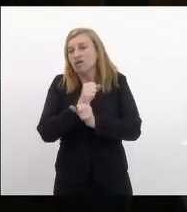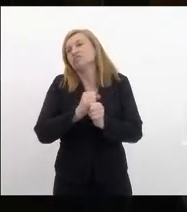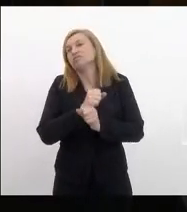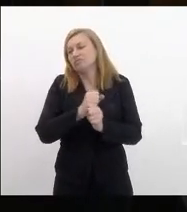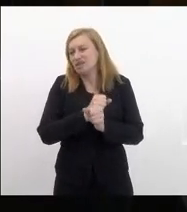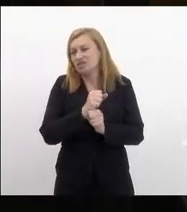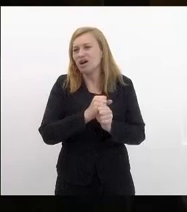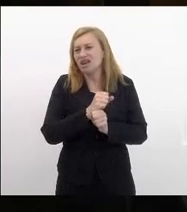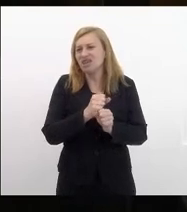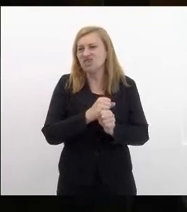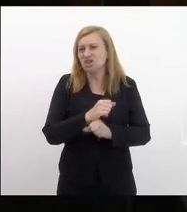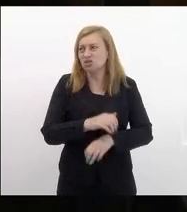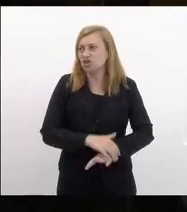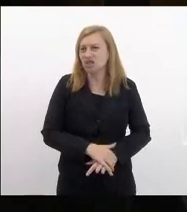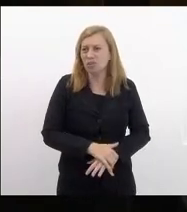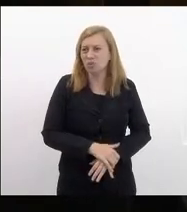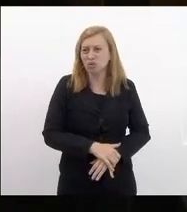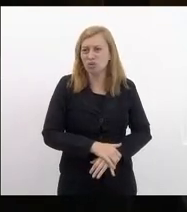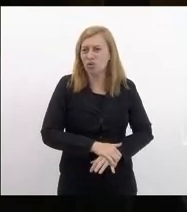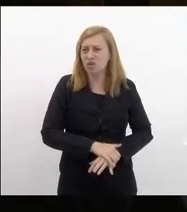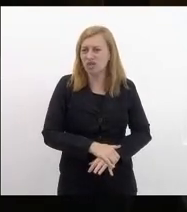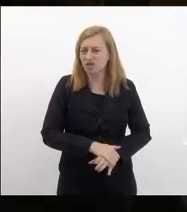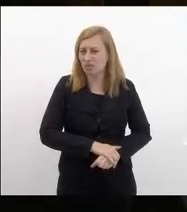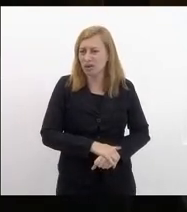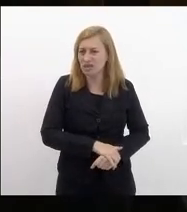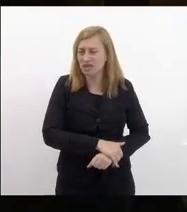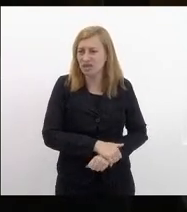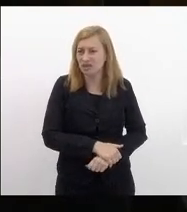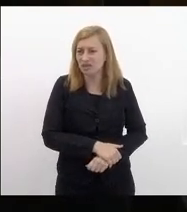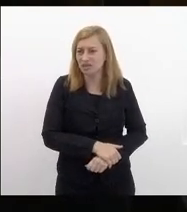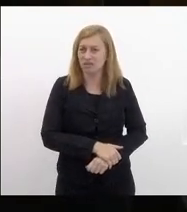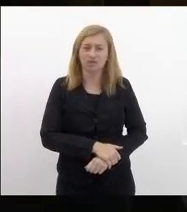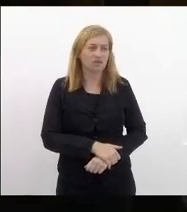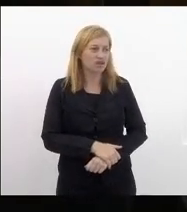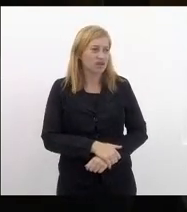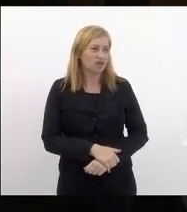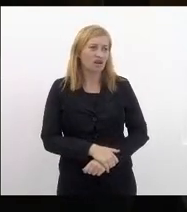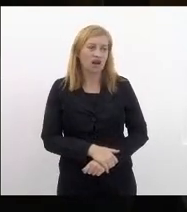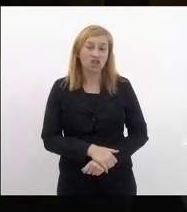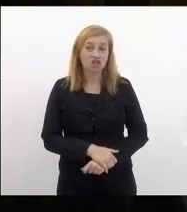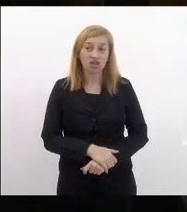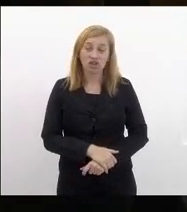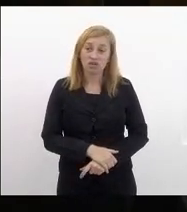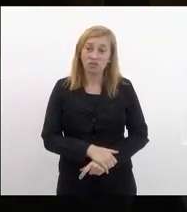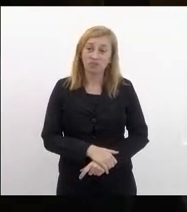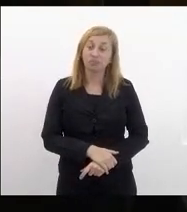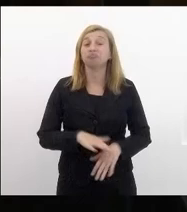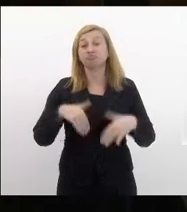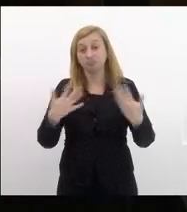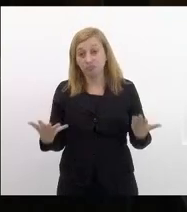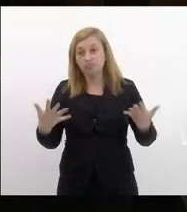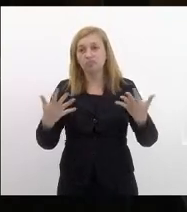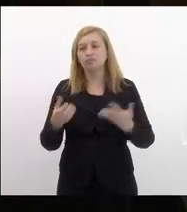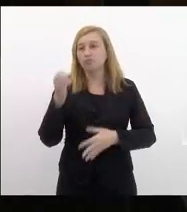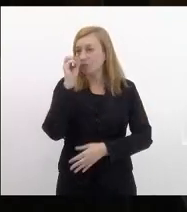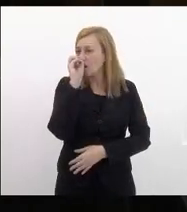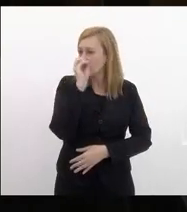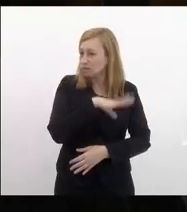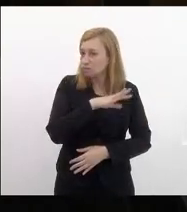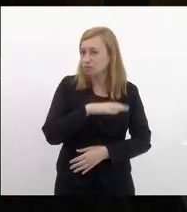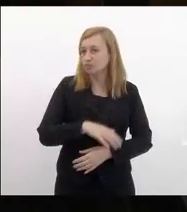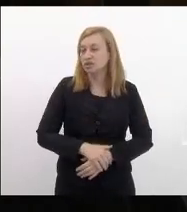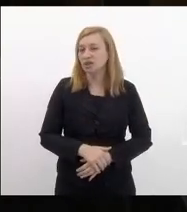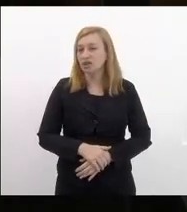colocado inclusive pelo secretário de fazenda de estado o doutor Nelson Rocha então isso é um absurdo